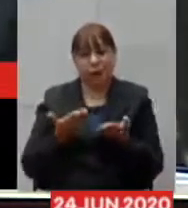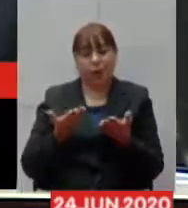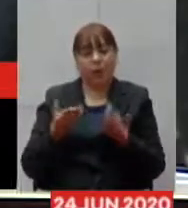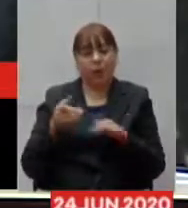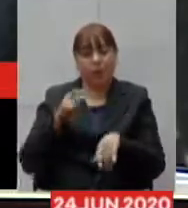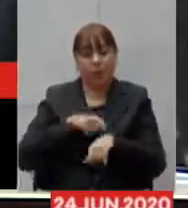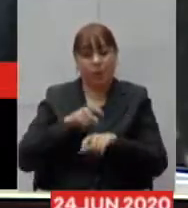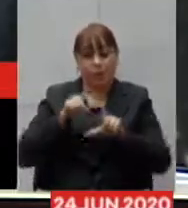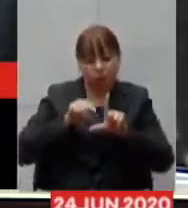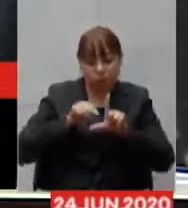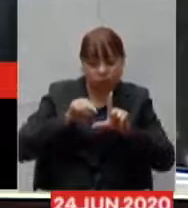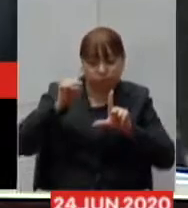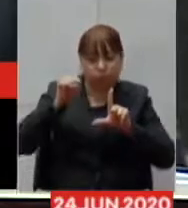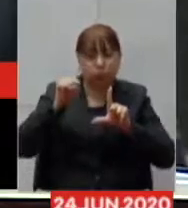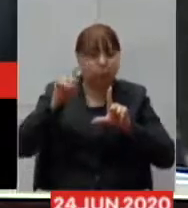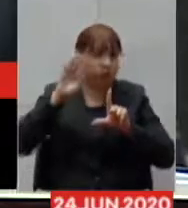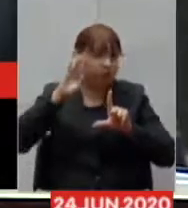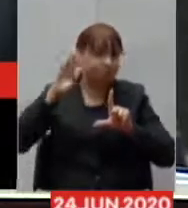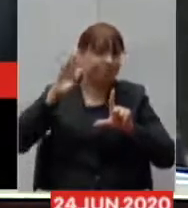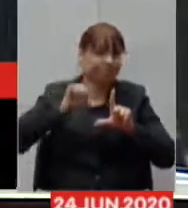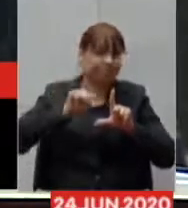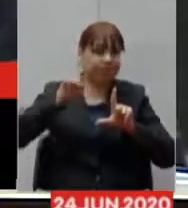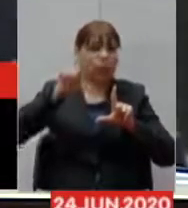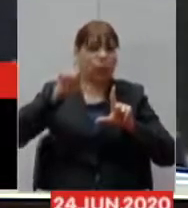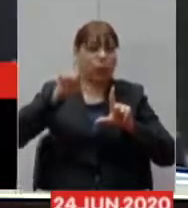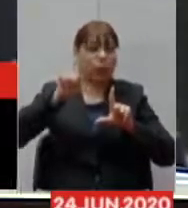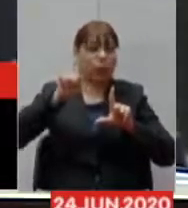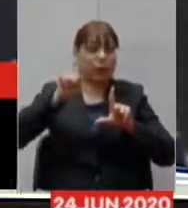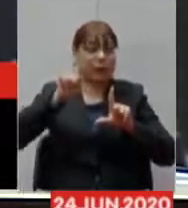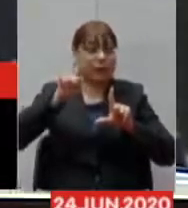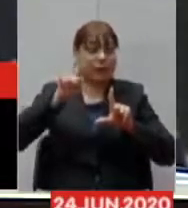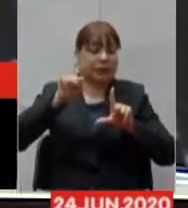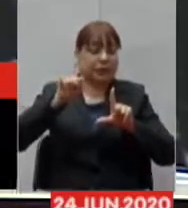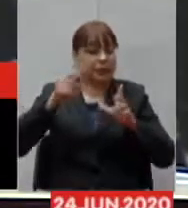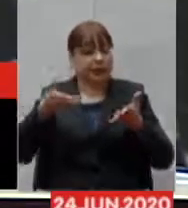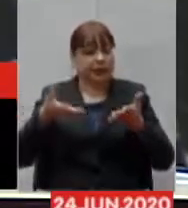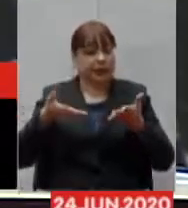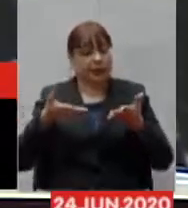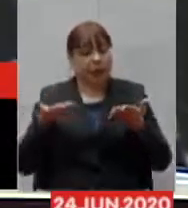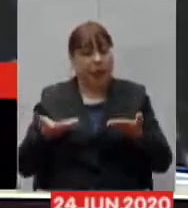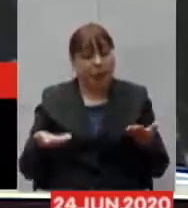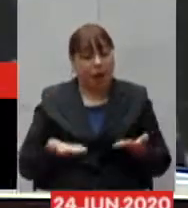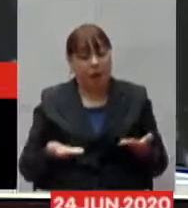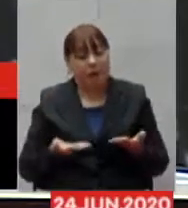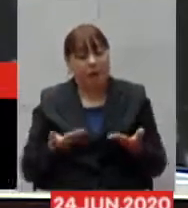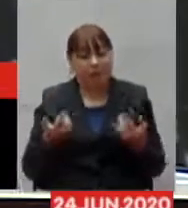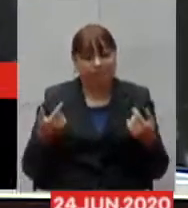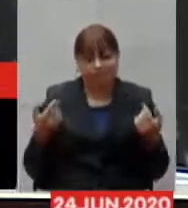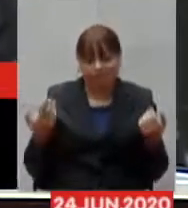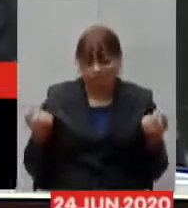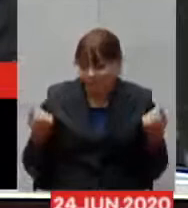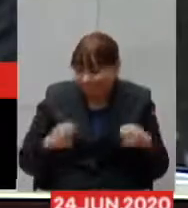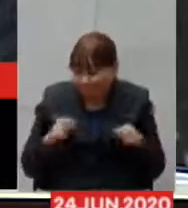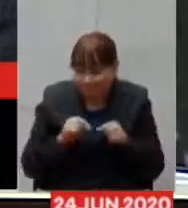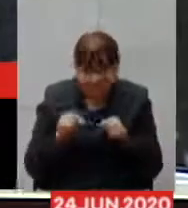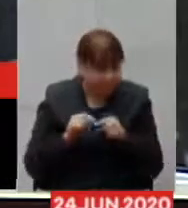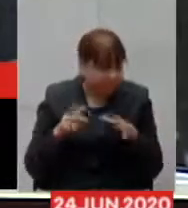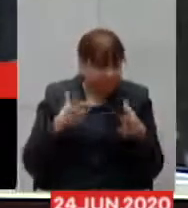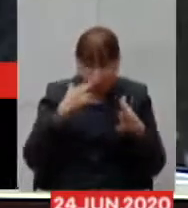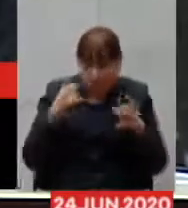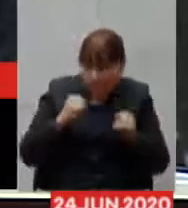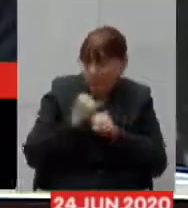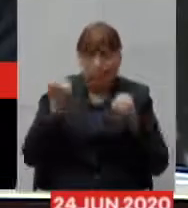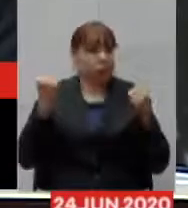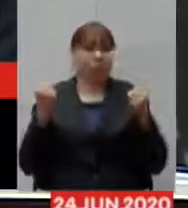pandemia então eu vejo que é hora de se fazer o que for possível e o que for até mesmo impossível